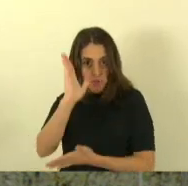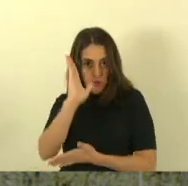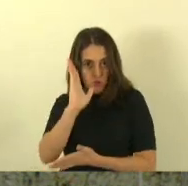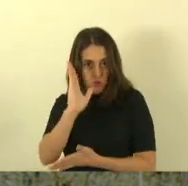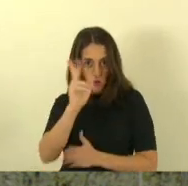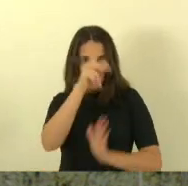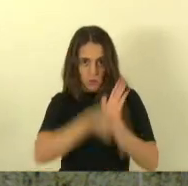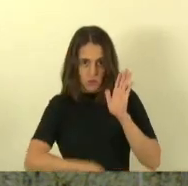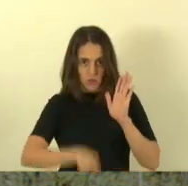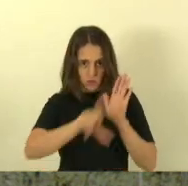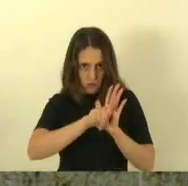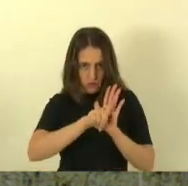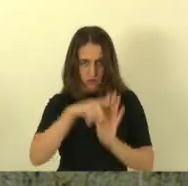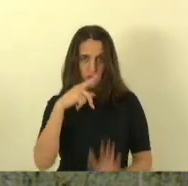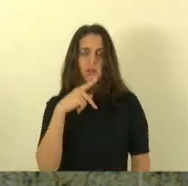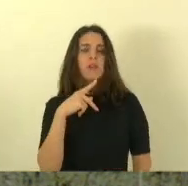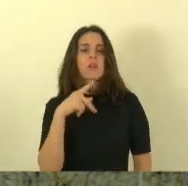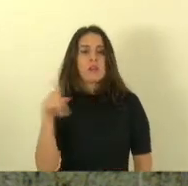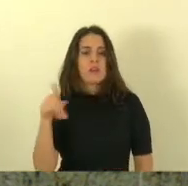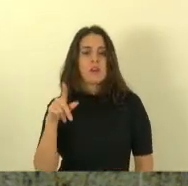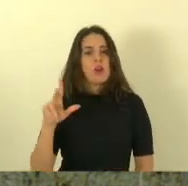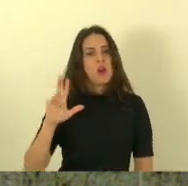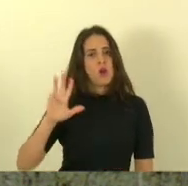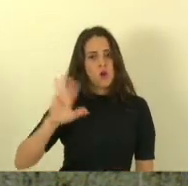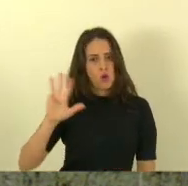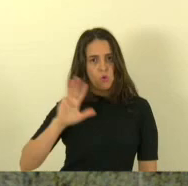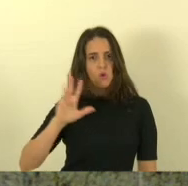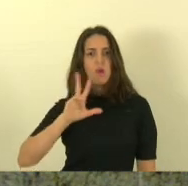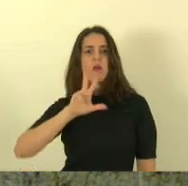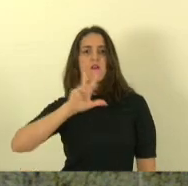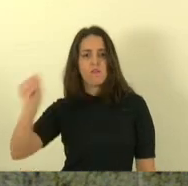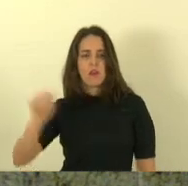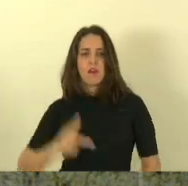certamente o presidente Lula vai vetar né